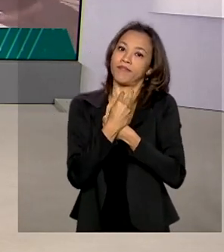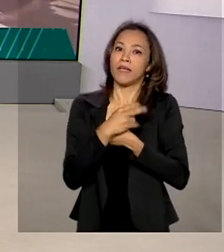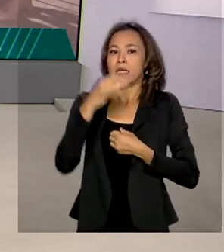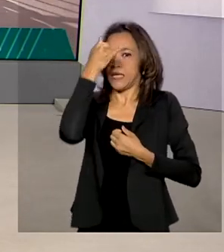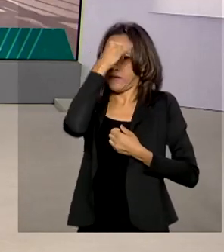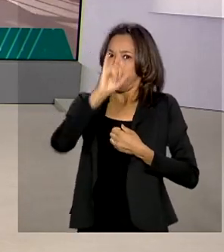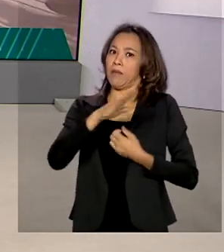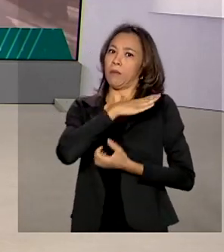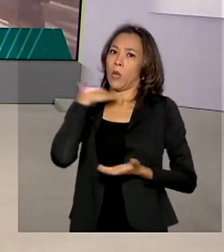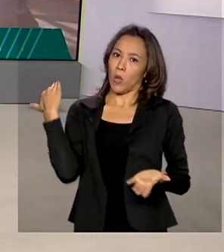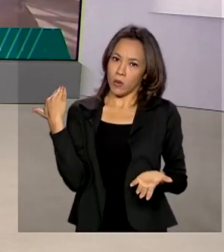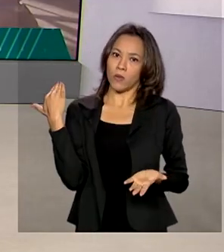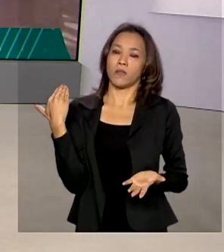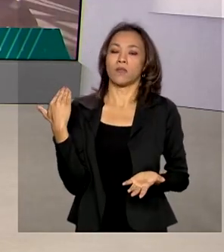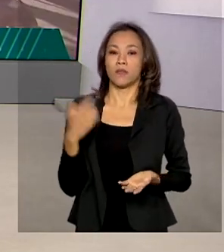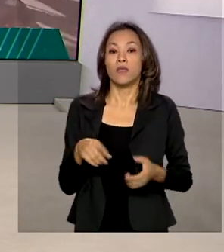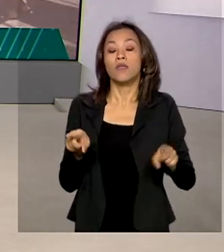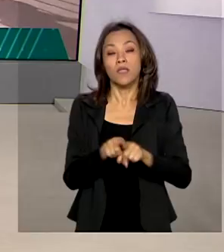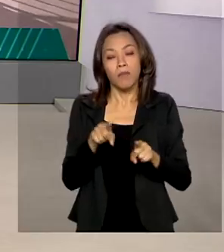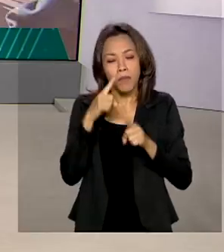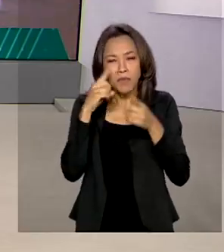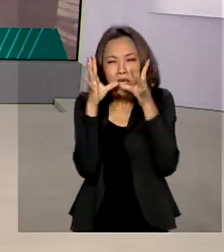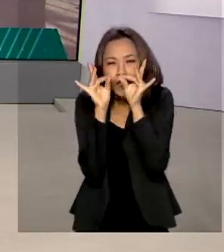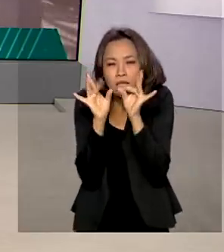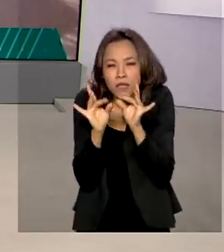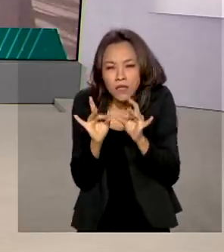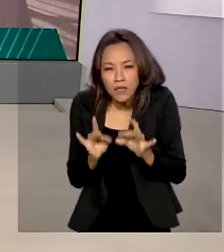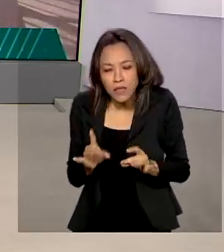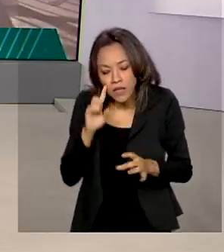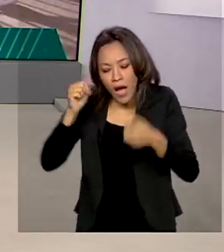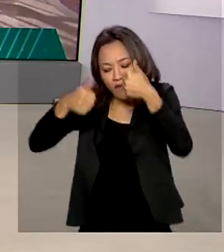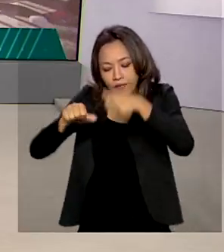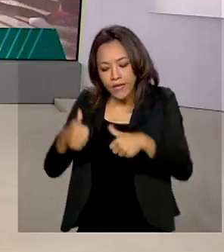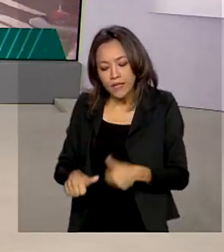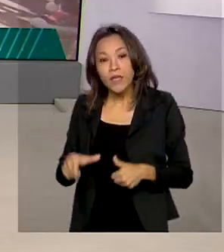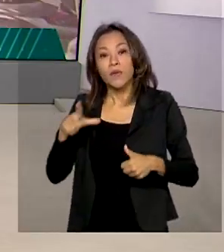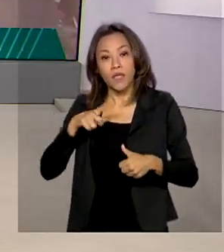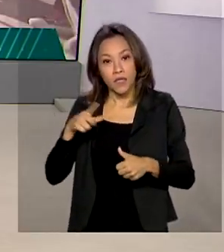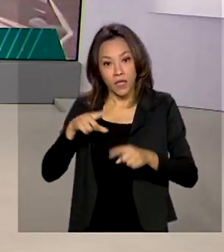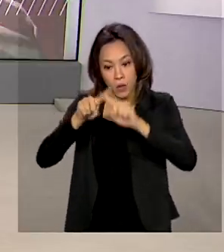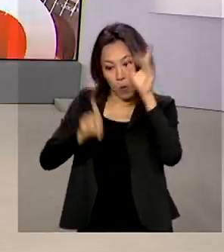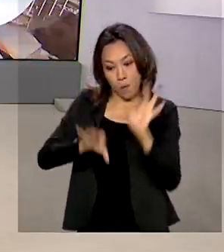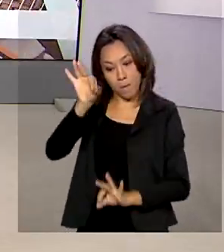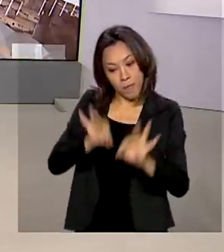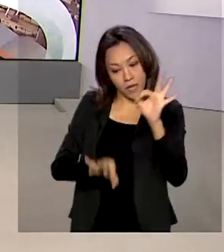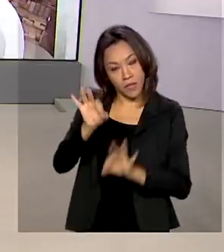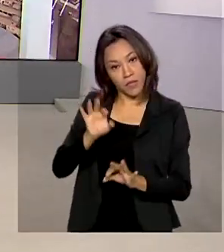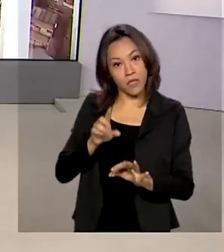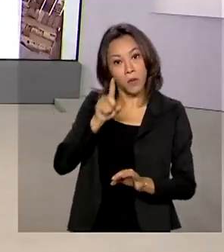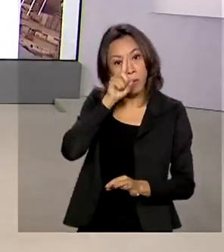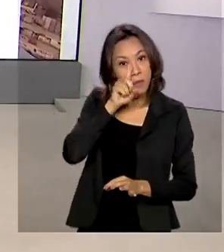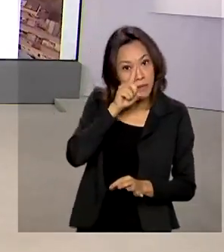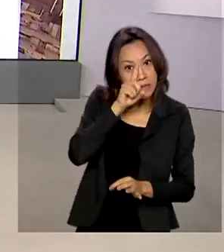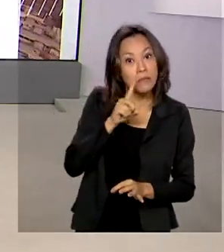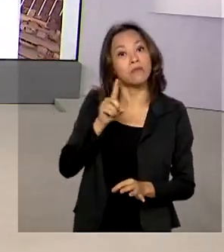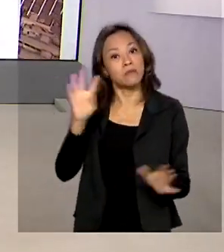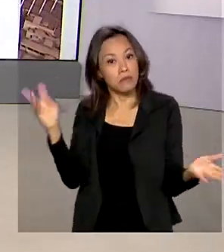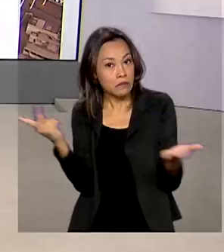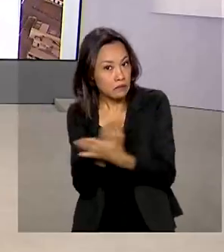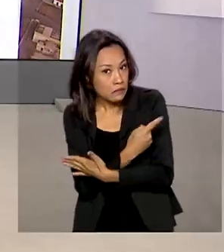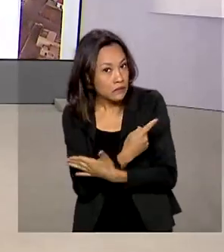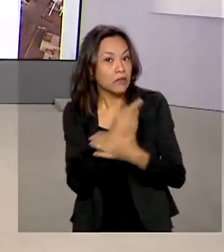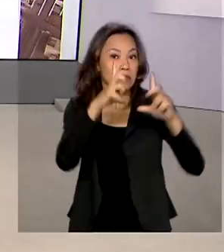mortes. A análise é minuciosa e também inclui um plano para que os riscos que a vacina oferece sejam mínimos.